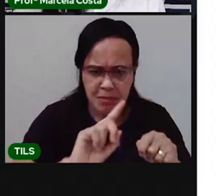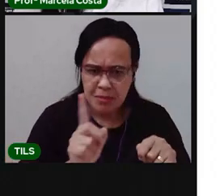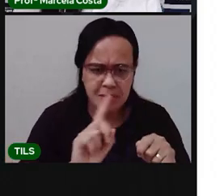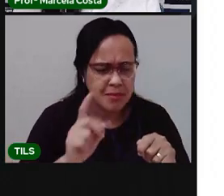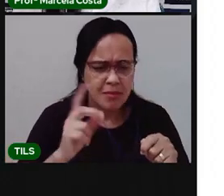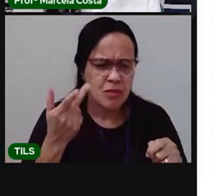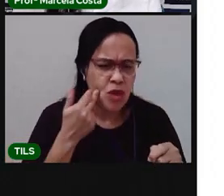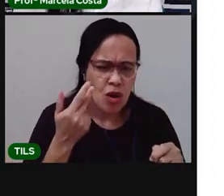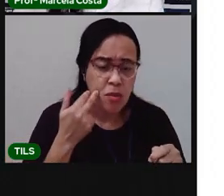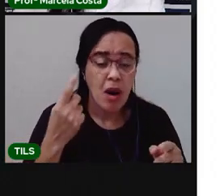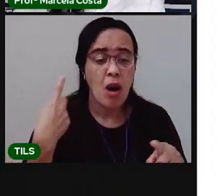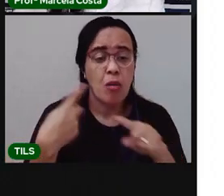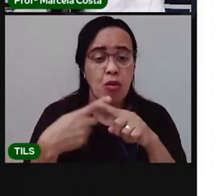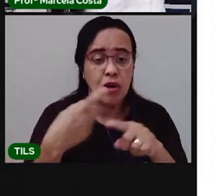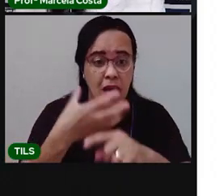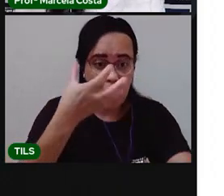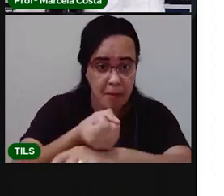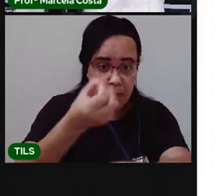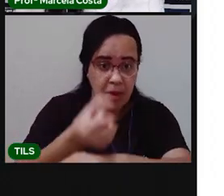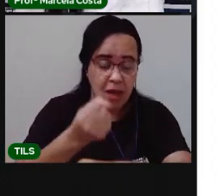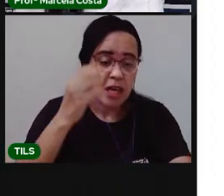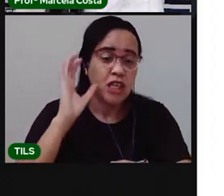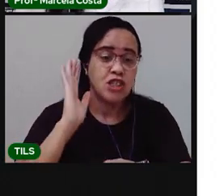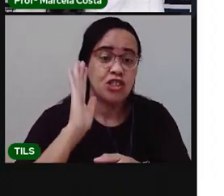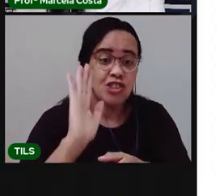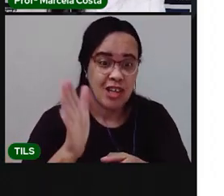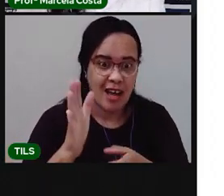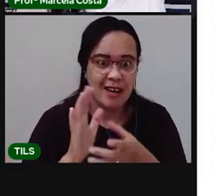atividade se você não conseguiu acompanhar. Tá bom?